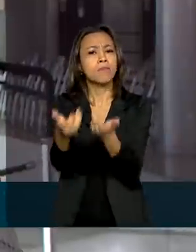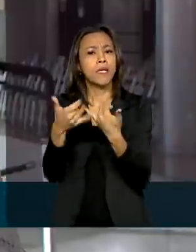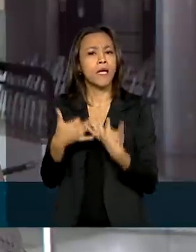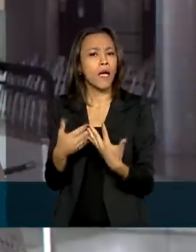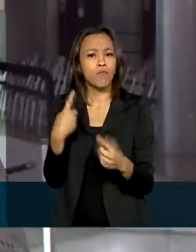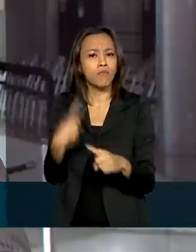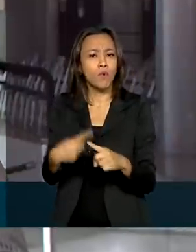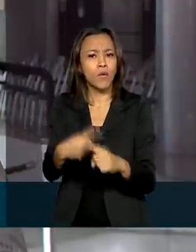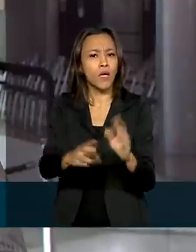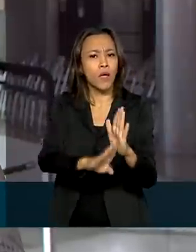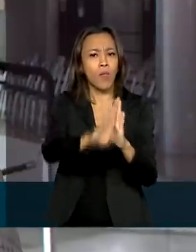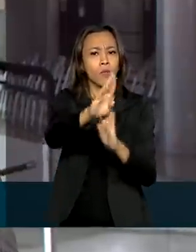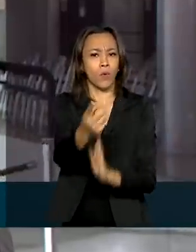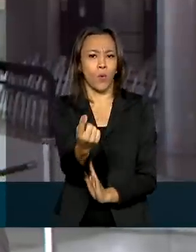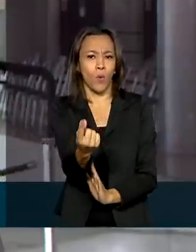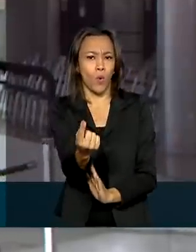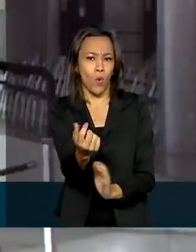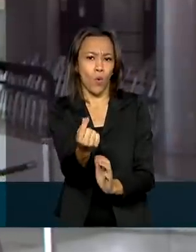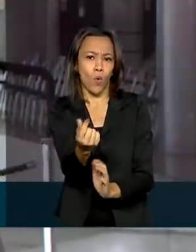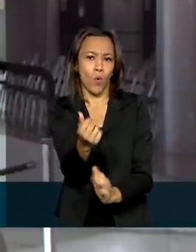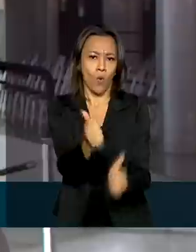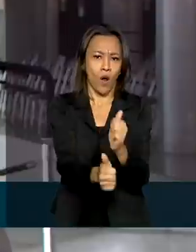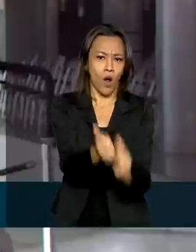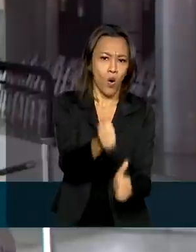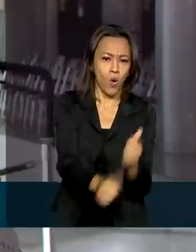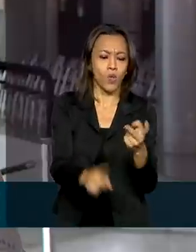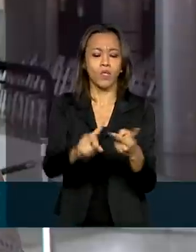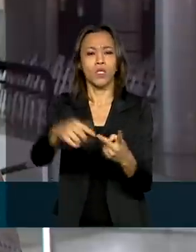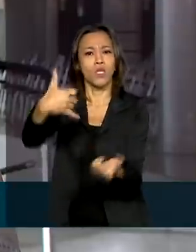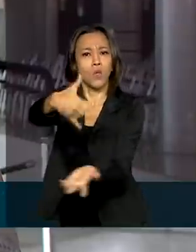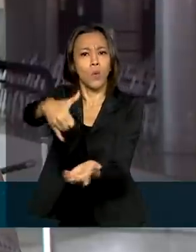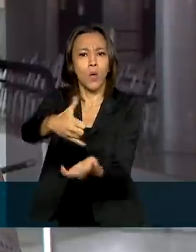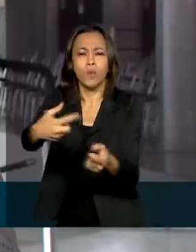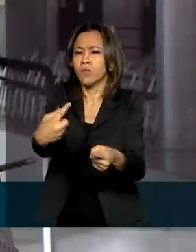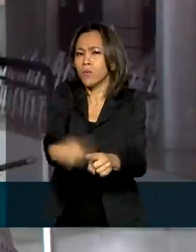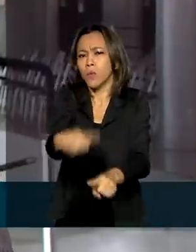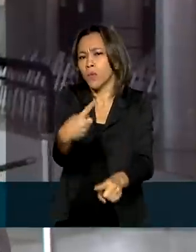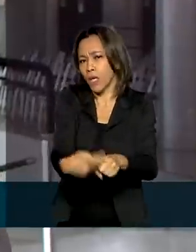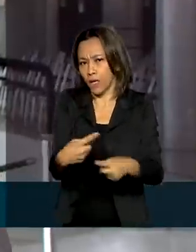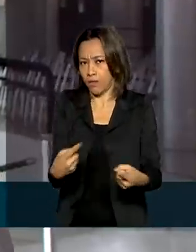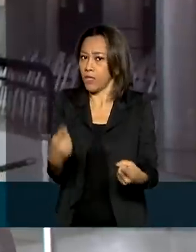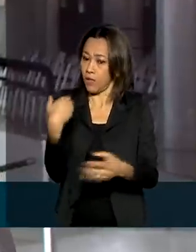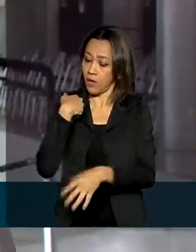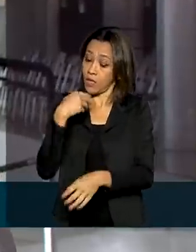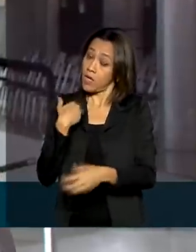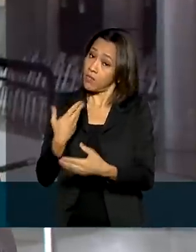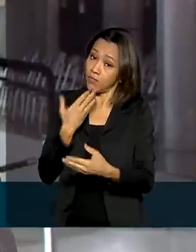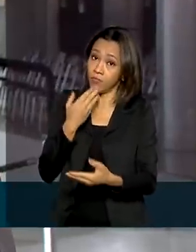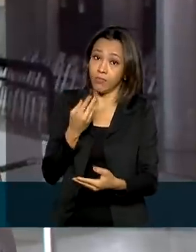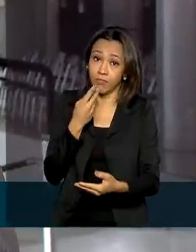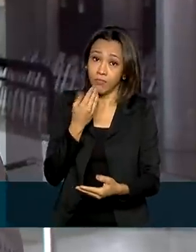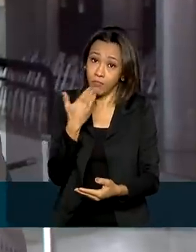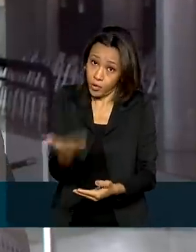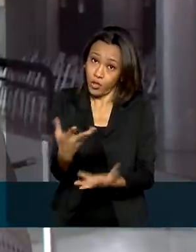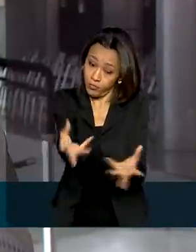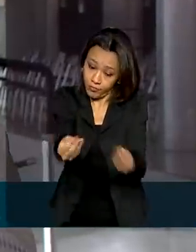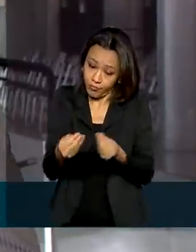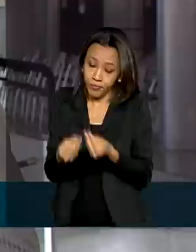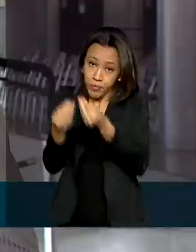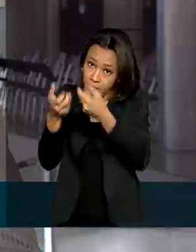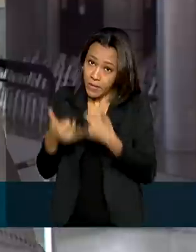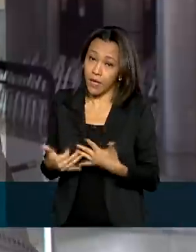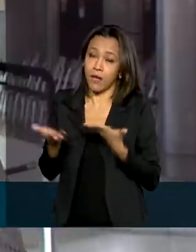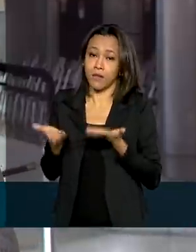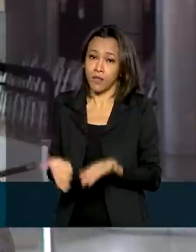produtos, como o arroz e o óleo de cozinha. Em caso de indícios de aumento sem justificativa, essas empresas podem